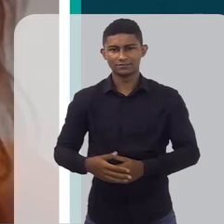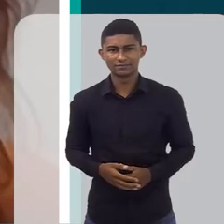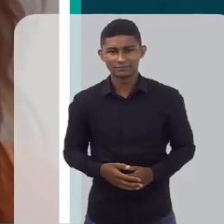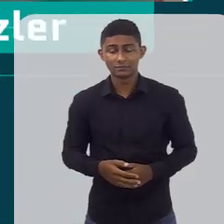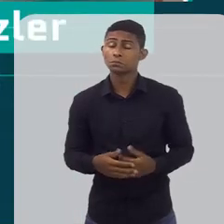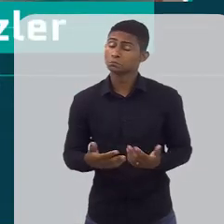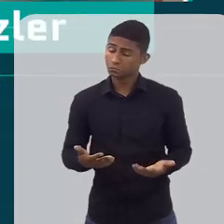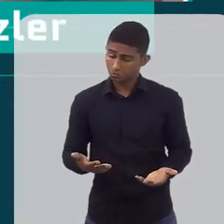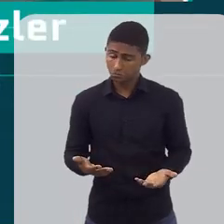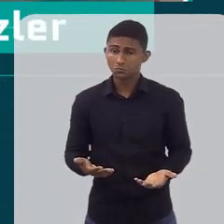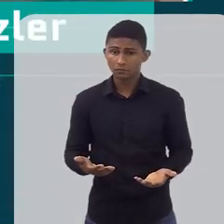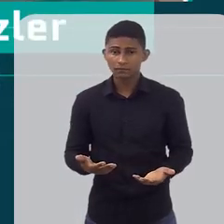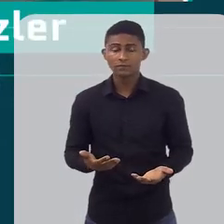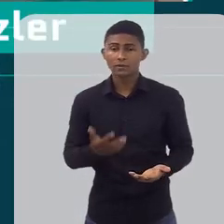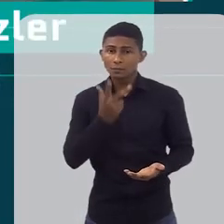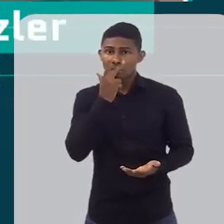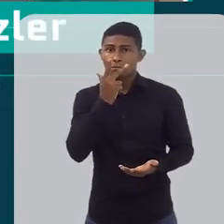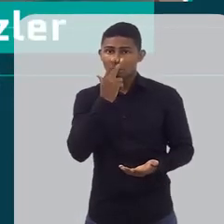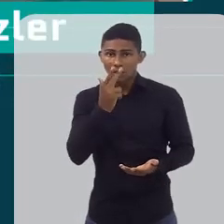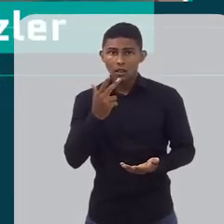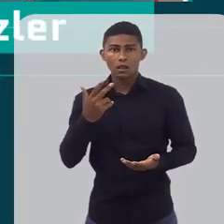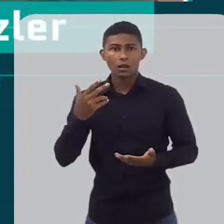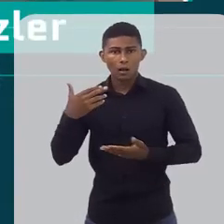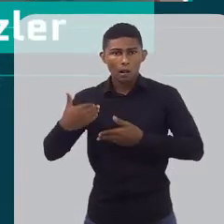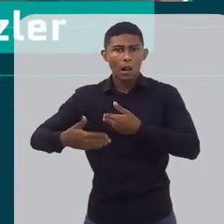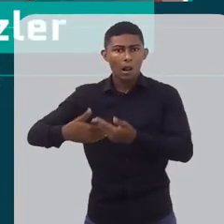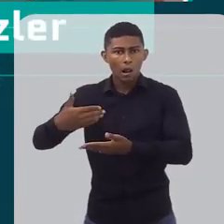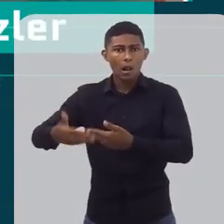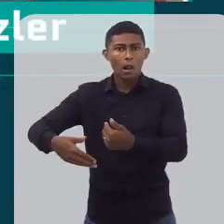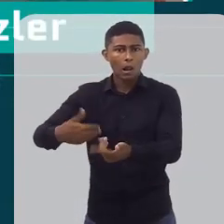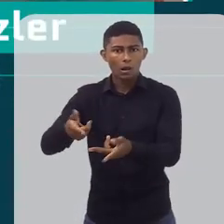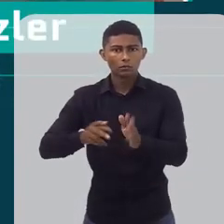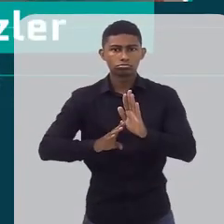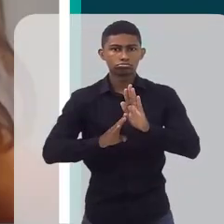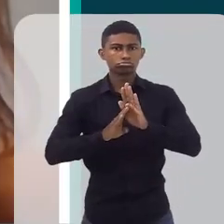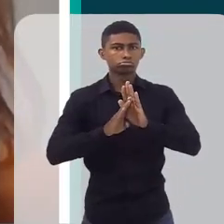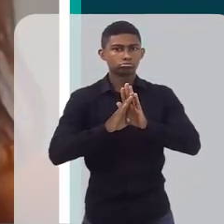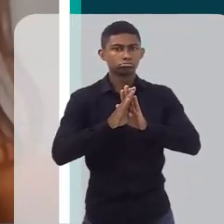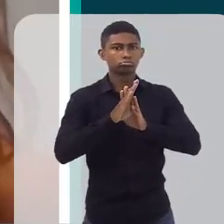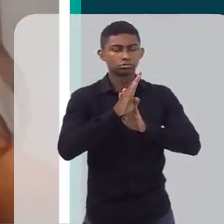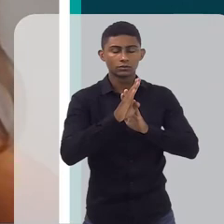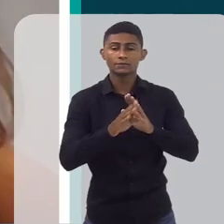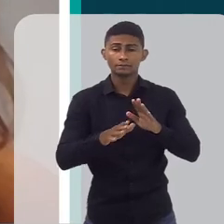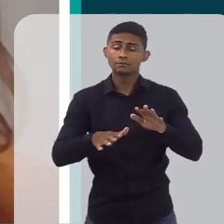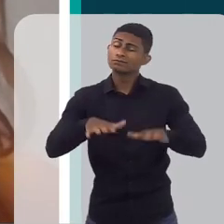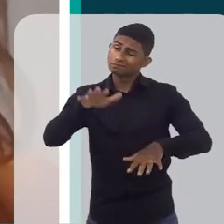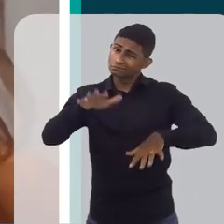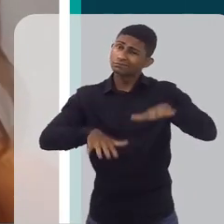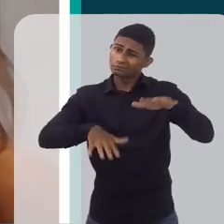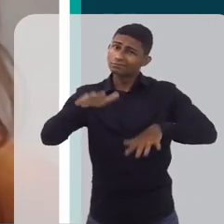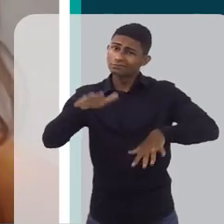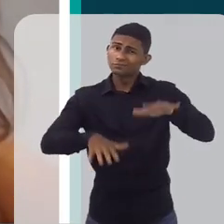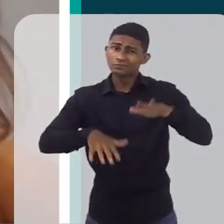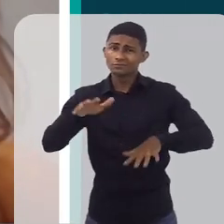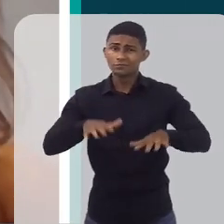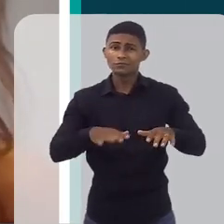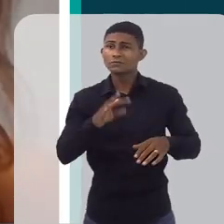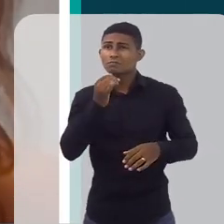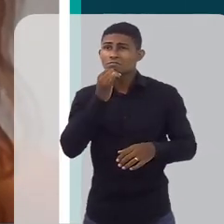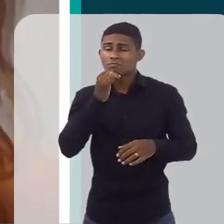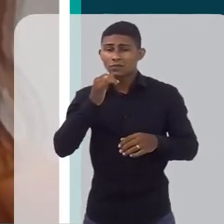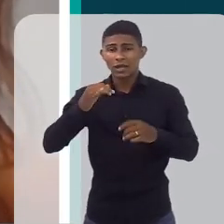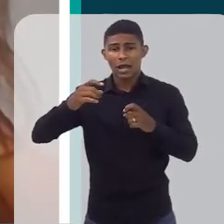recorrente e progressiva. Então, às vezes, você até dosa a parte de